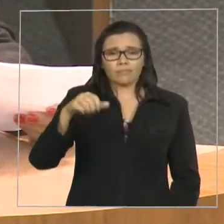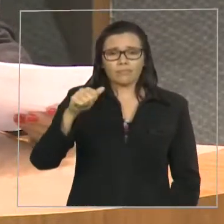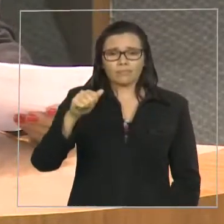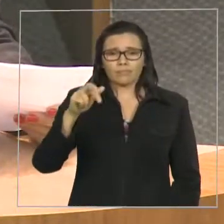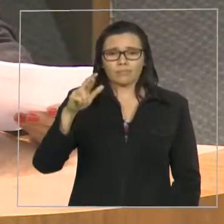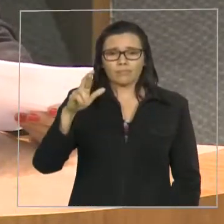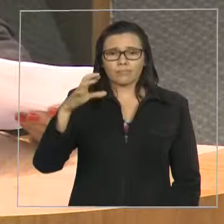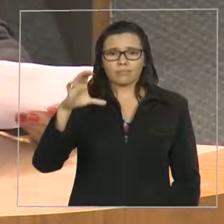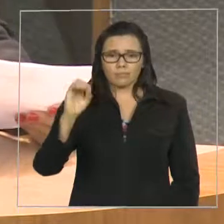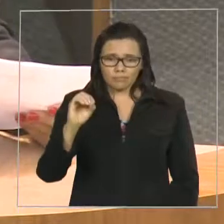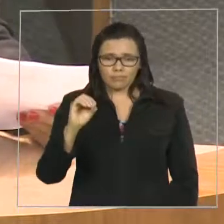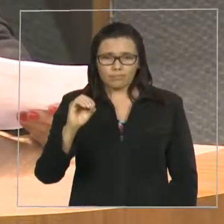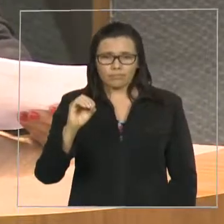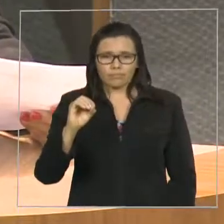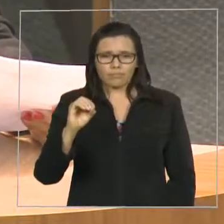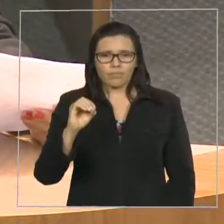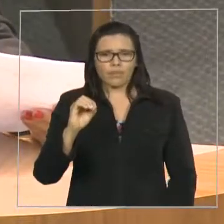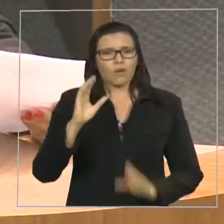maranhense.